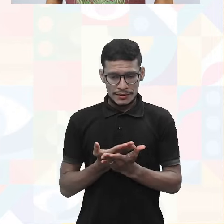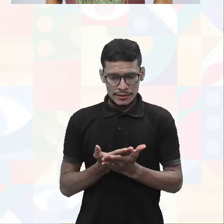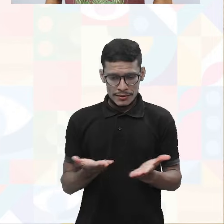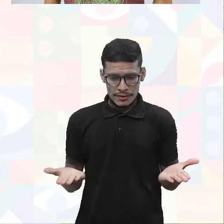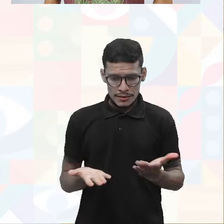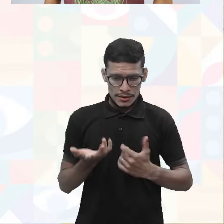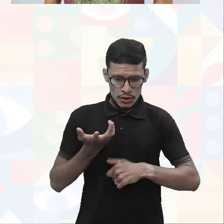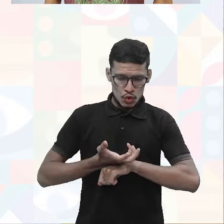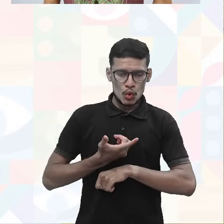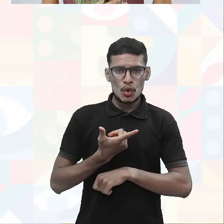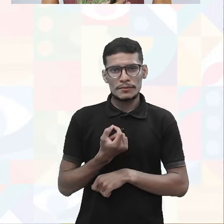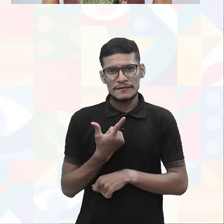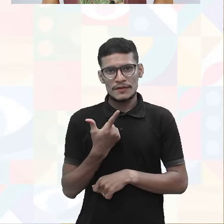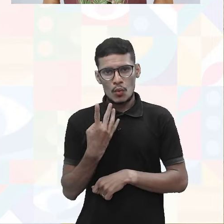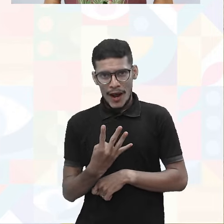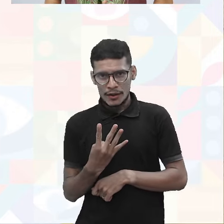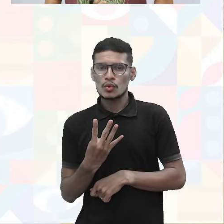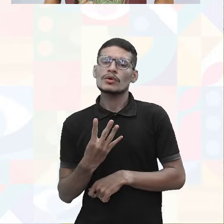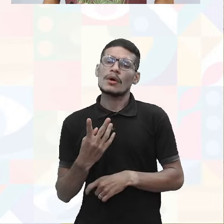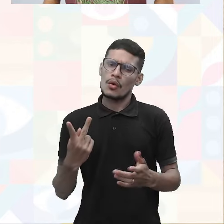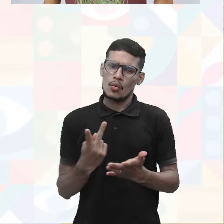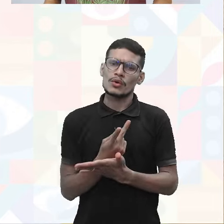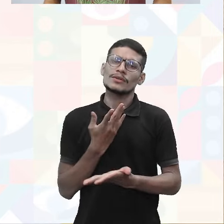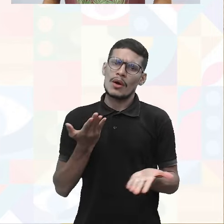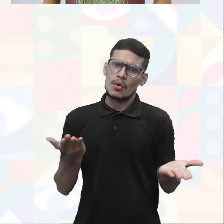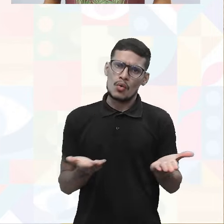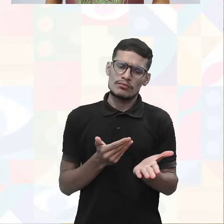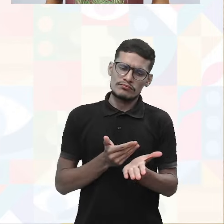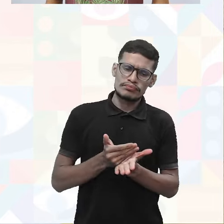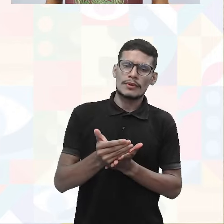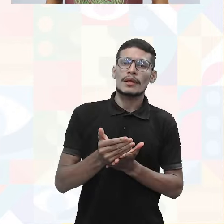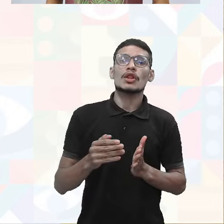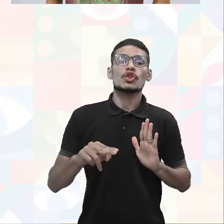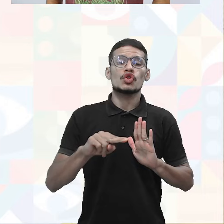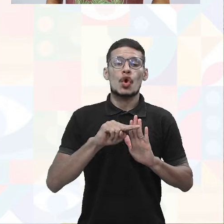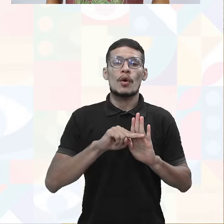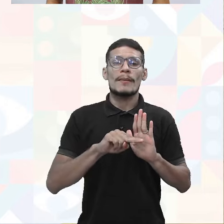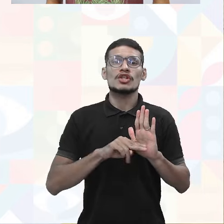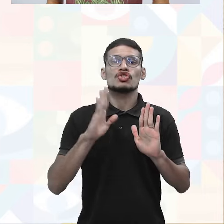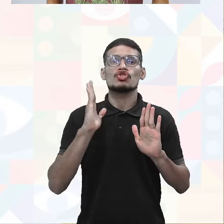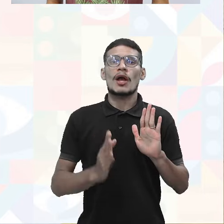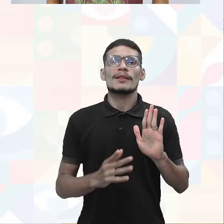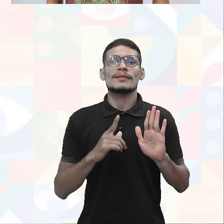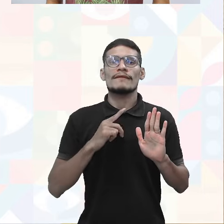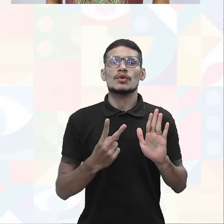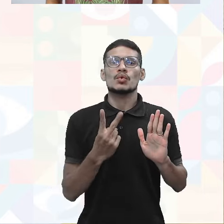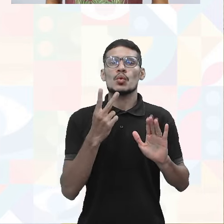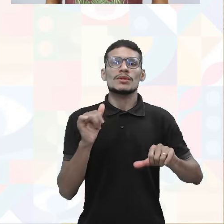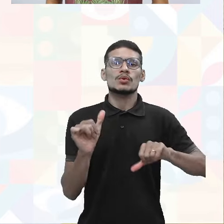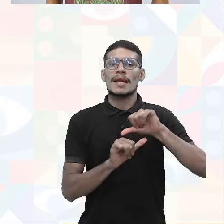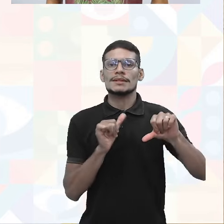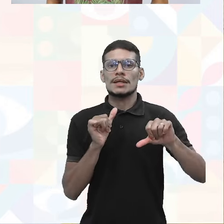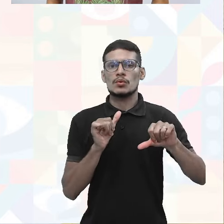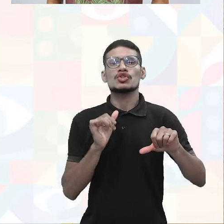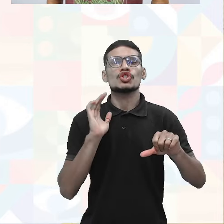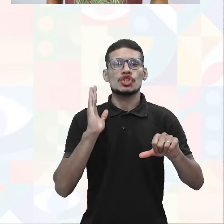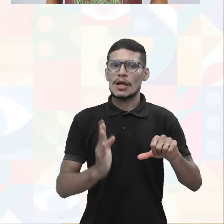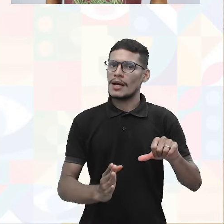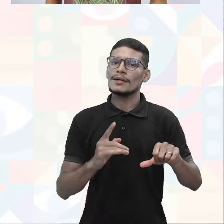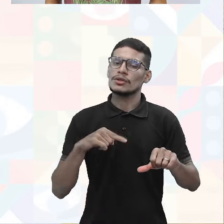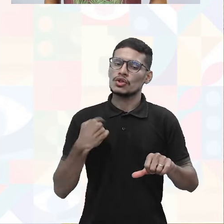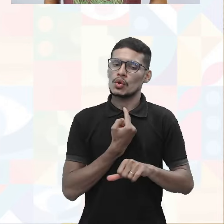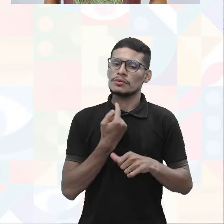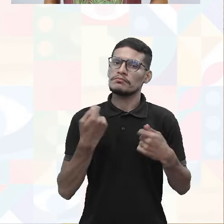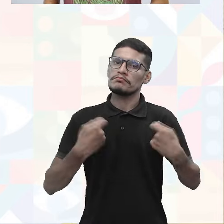vamos dizer, no ano de 2024, em nesse início de ano, essa norma já teve duas alterações. Então, a gente tem que estar sempre